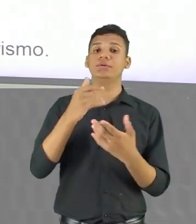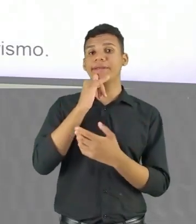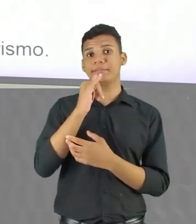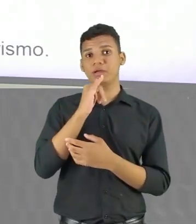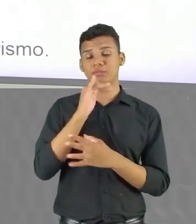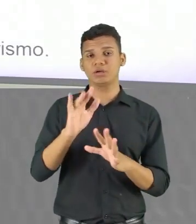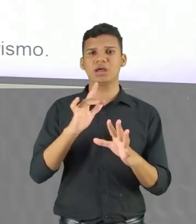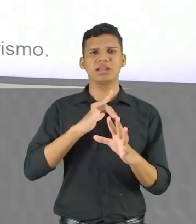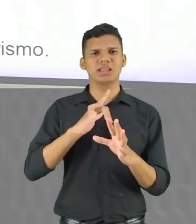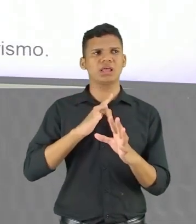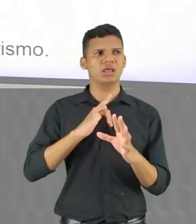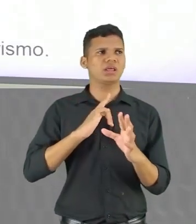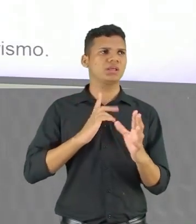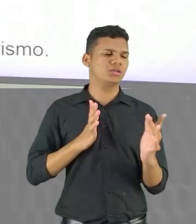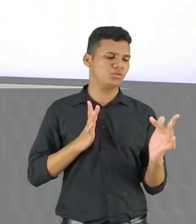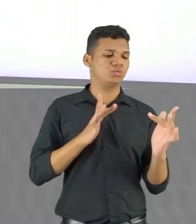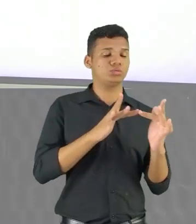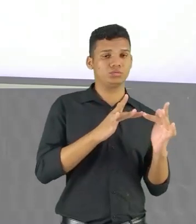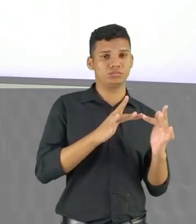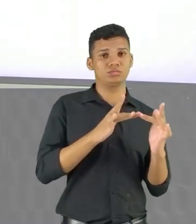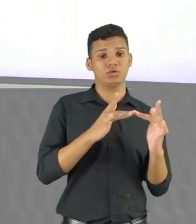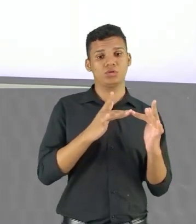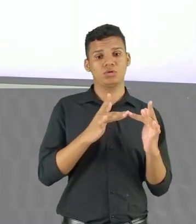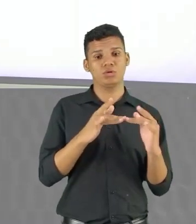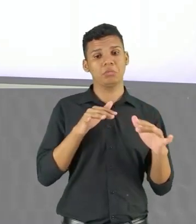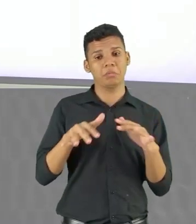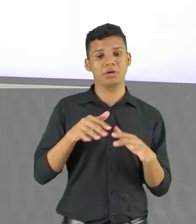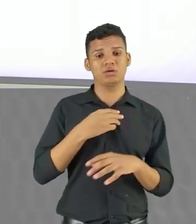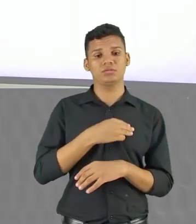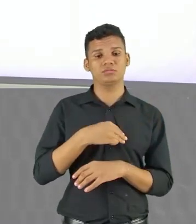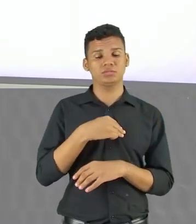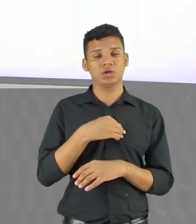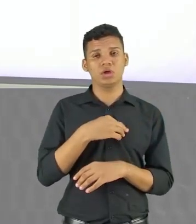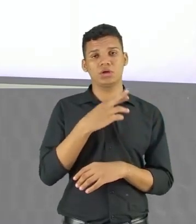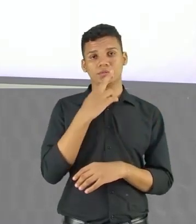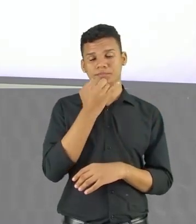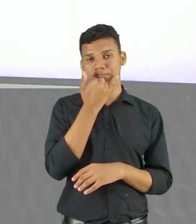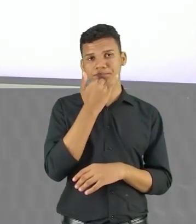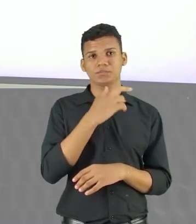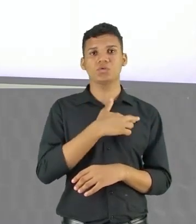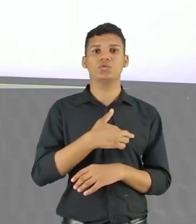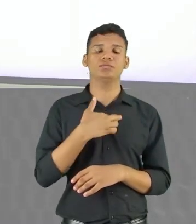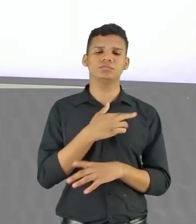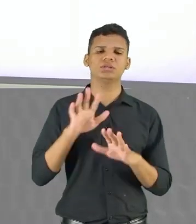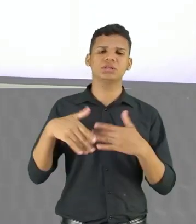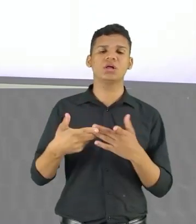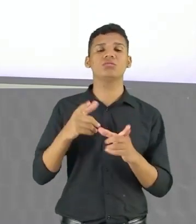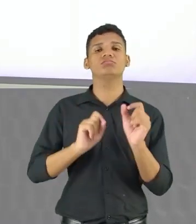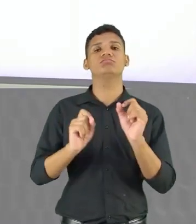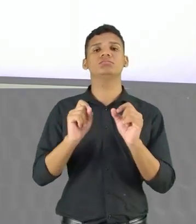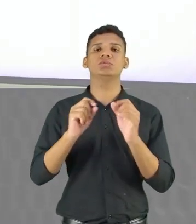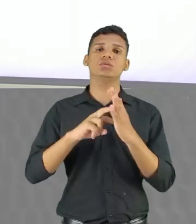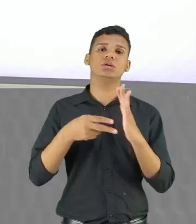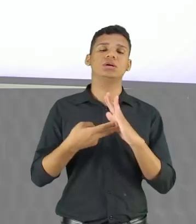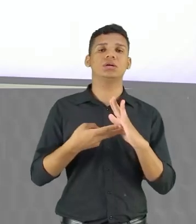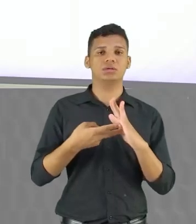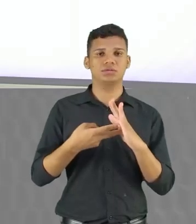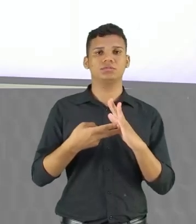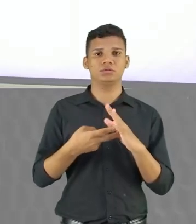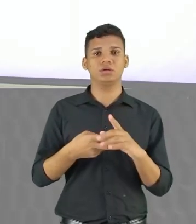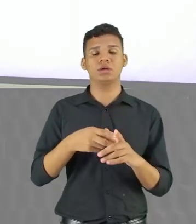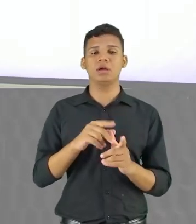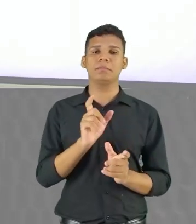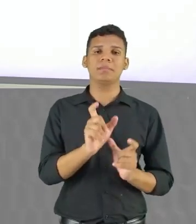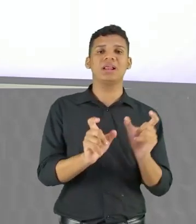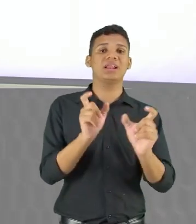querendo o retorno do movimento romântico. Na verdade, ele com essas palavras, a forma como ele apresenta no poema,